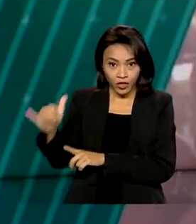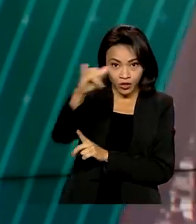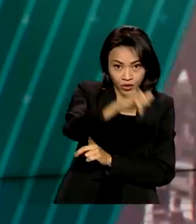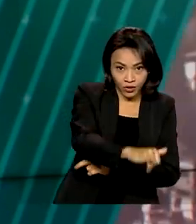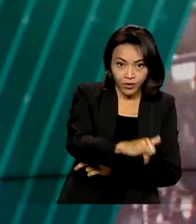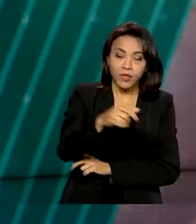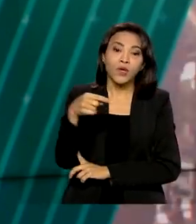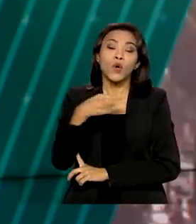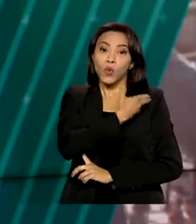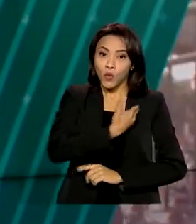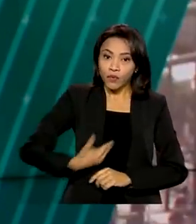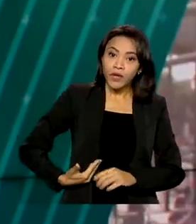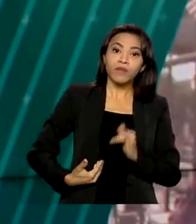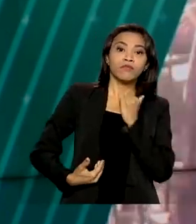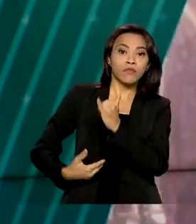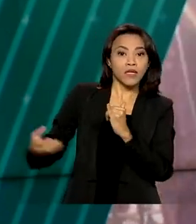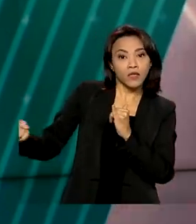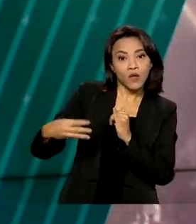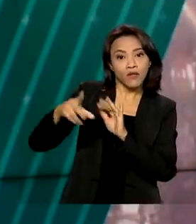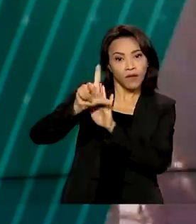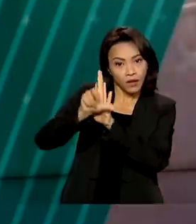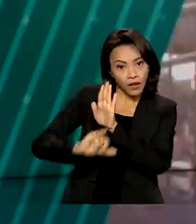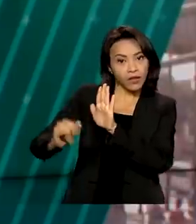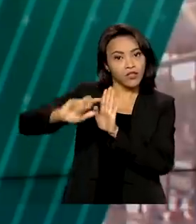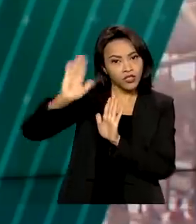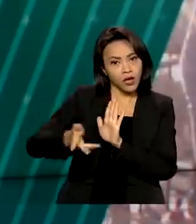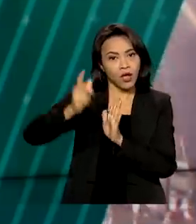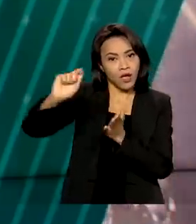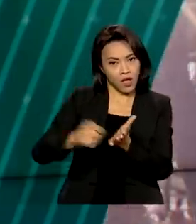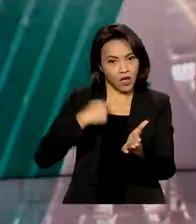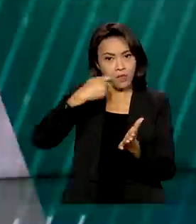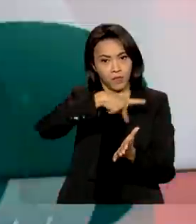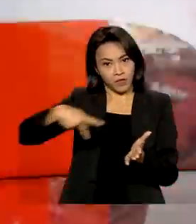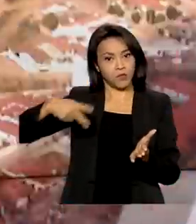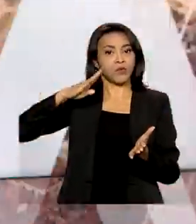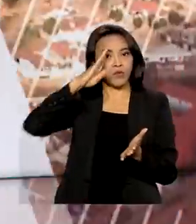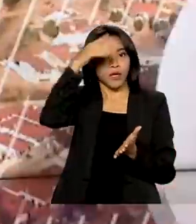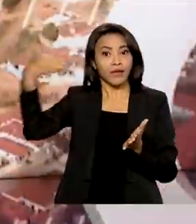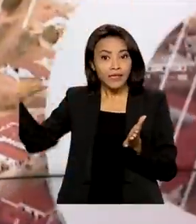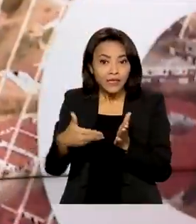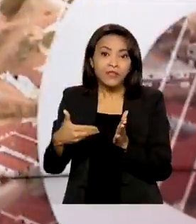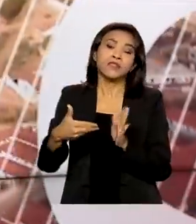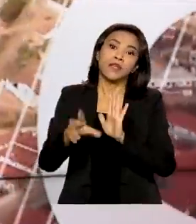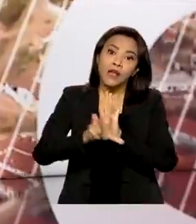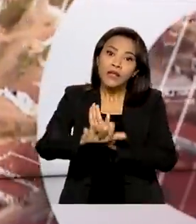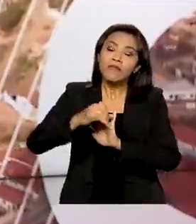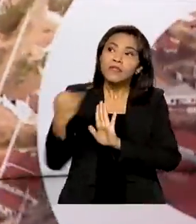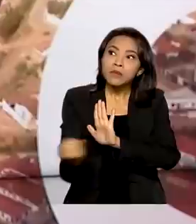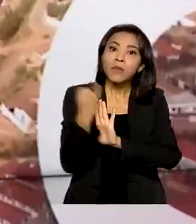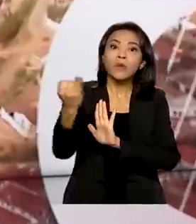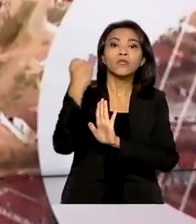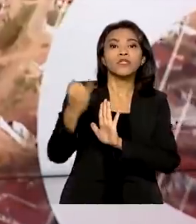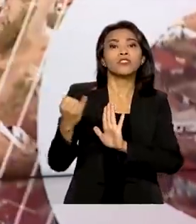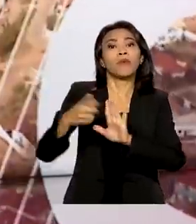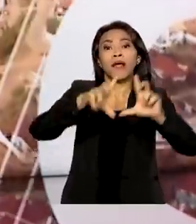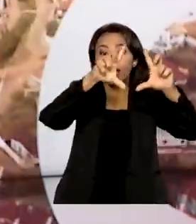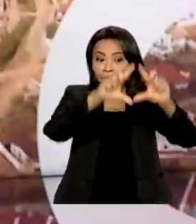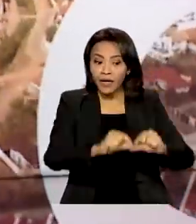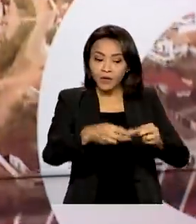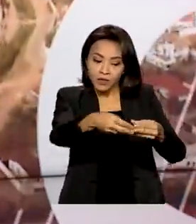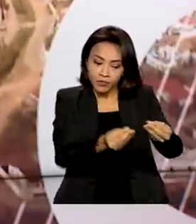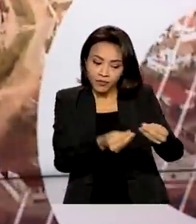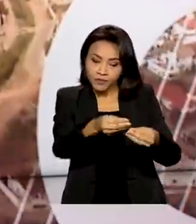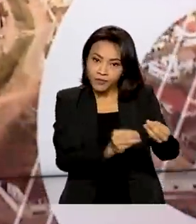De acordo com o governo, a nova lei sancionada pelo presidente Jair Bolsonaro será importante para amenizar o alto custo das